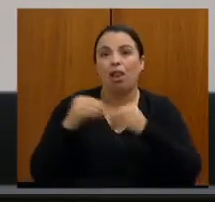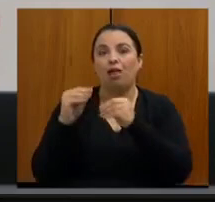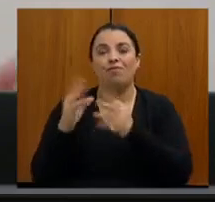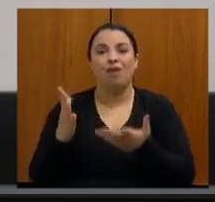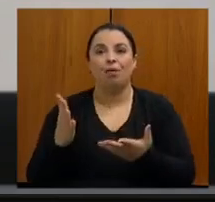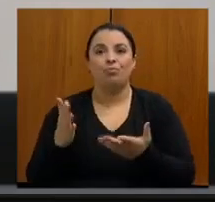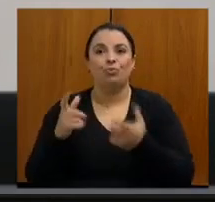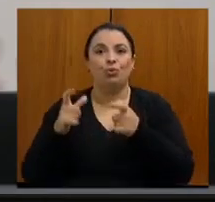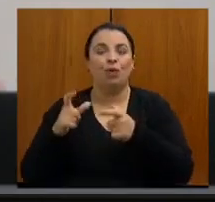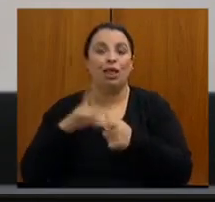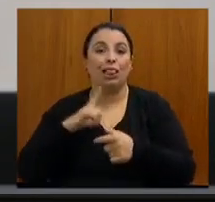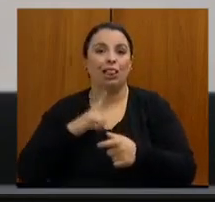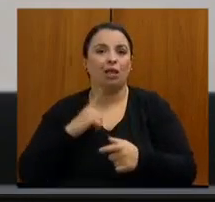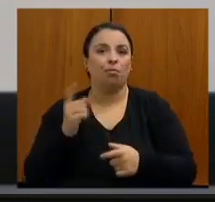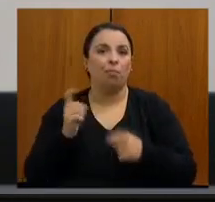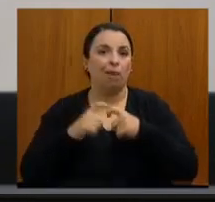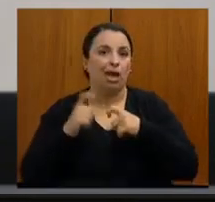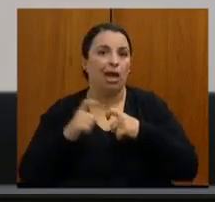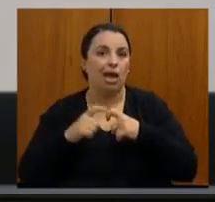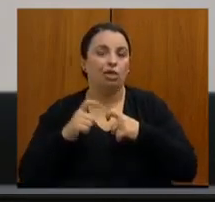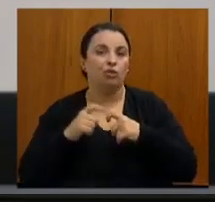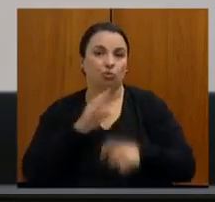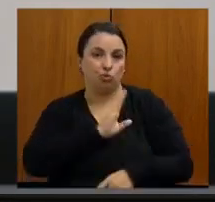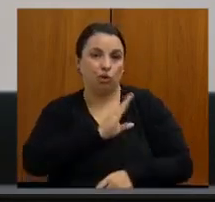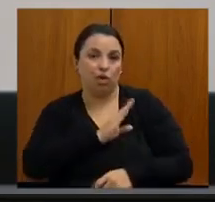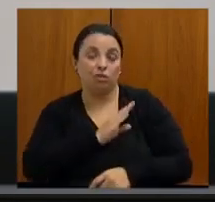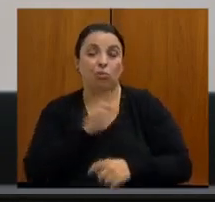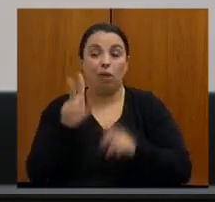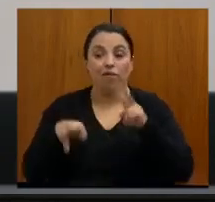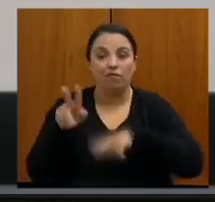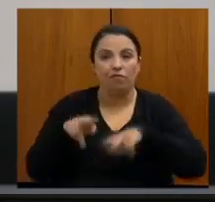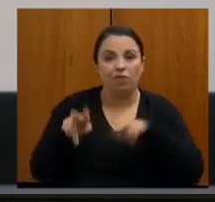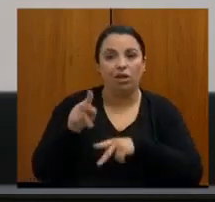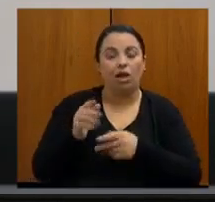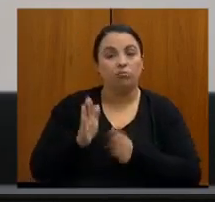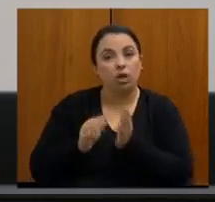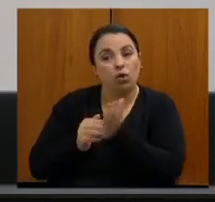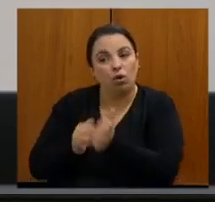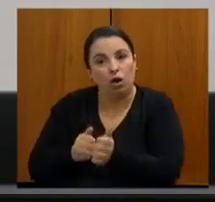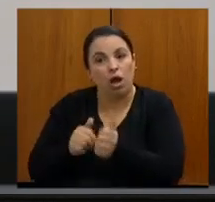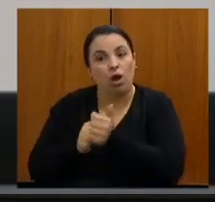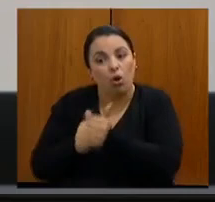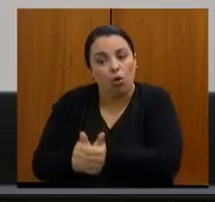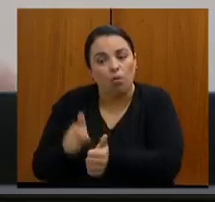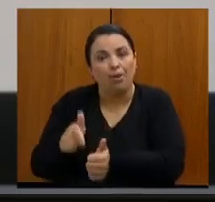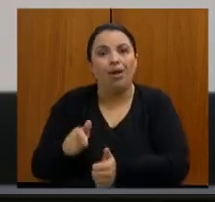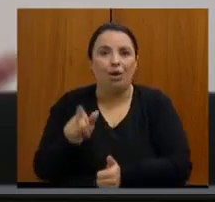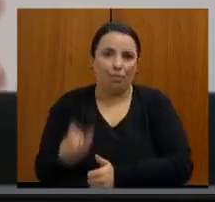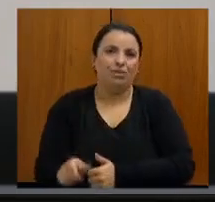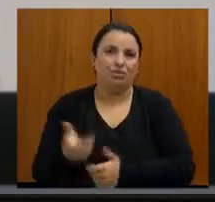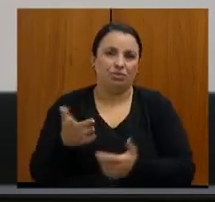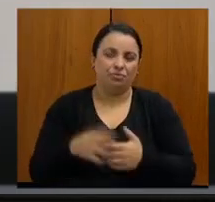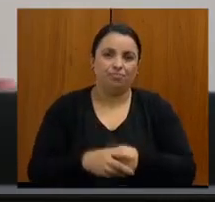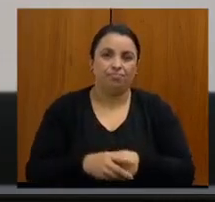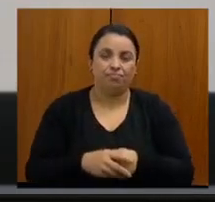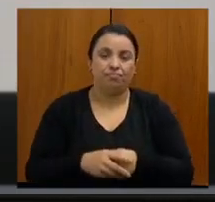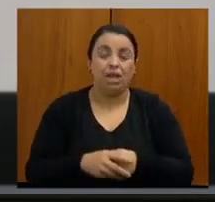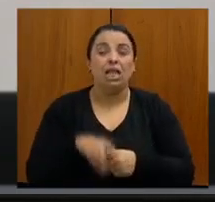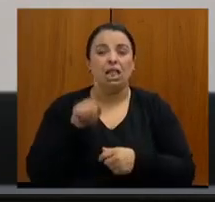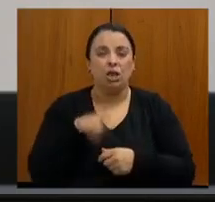cardiologista para monitorar e você avaliar o paciente. Então, essas biópsias de próstata, de mama, eu acho que